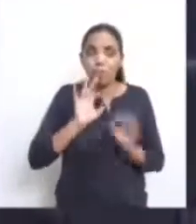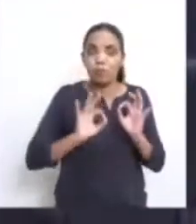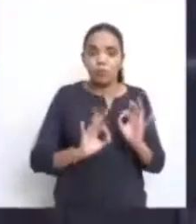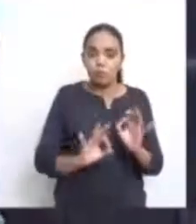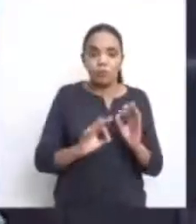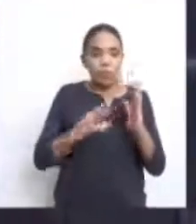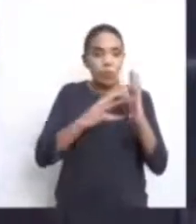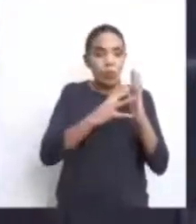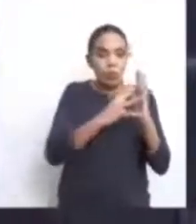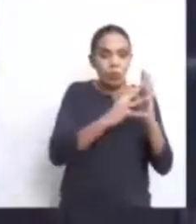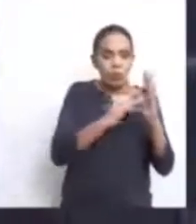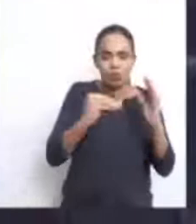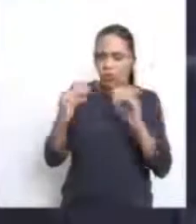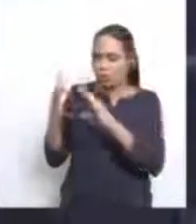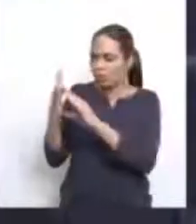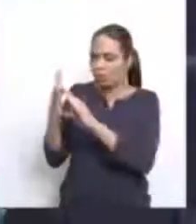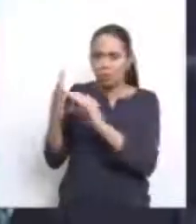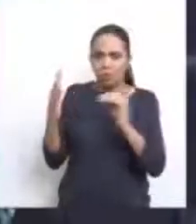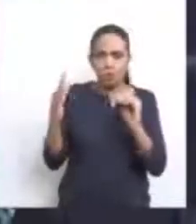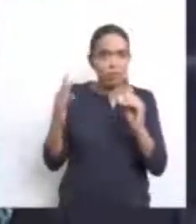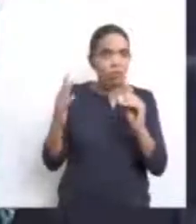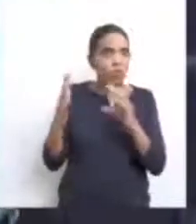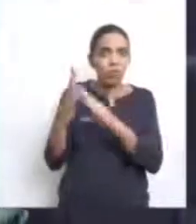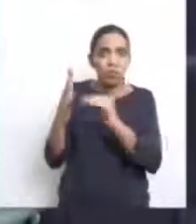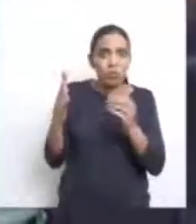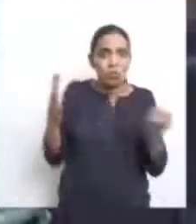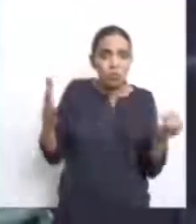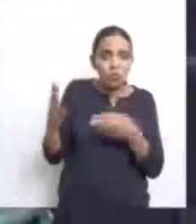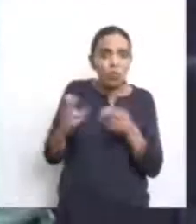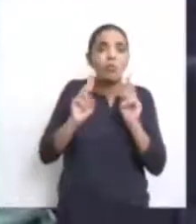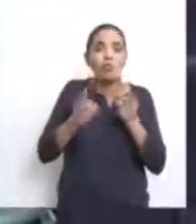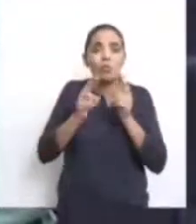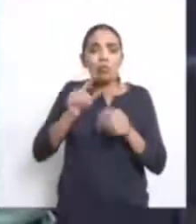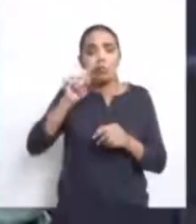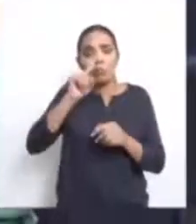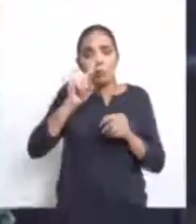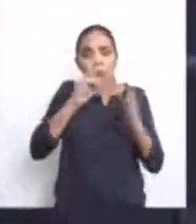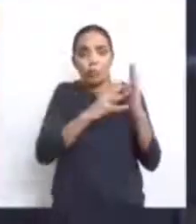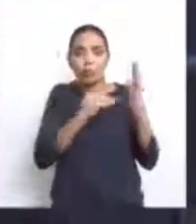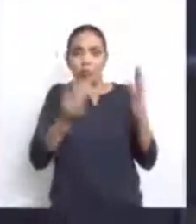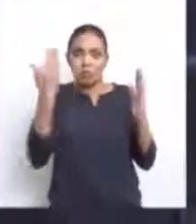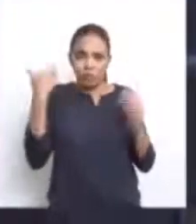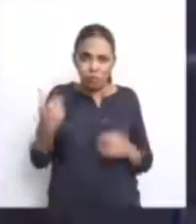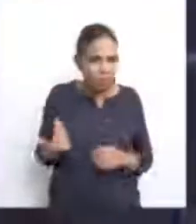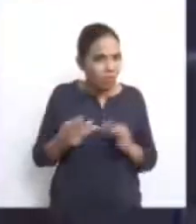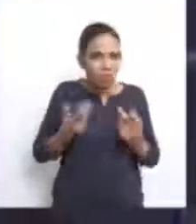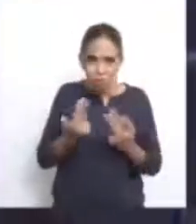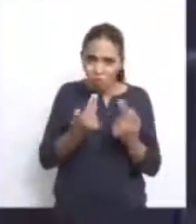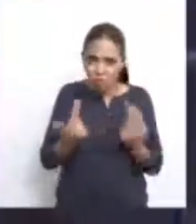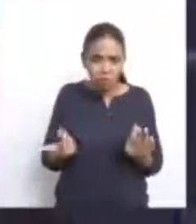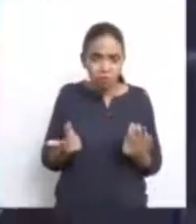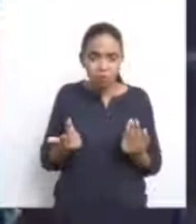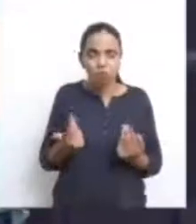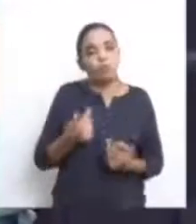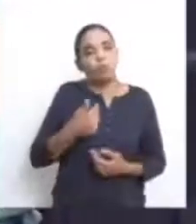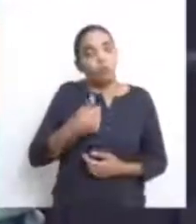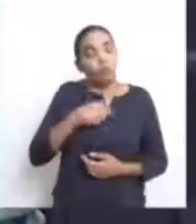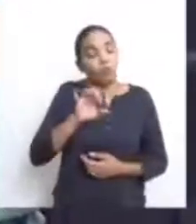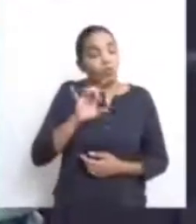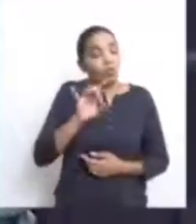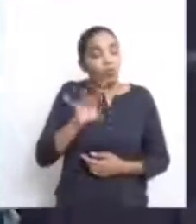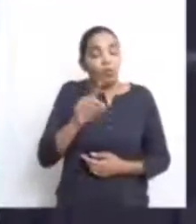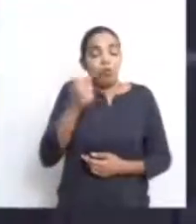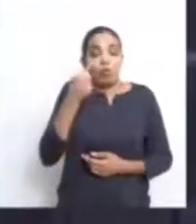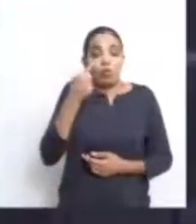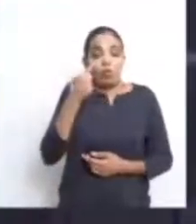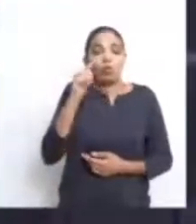O modelo atual traz todos os riscos que nós já tínhamos no modelo passado. Todos os riscos. E eu só vejo uma solução.